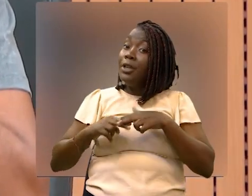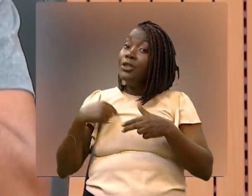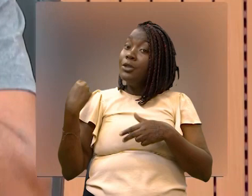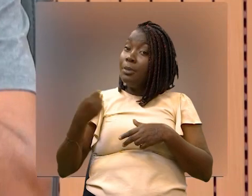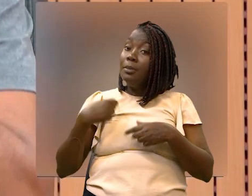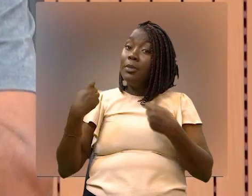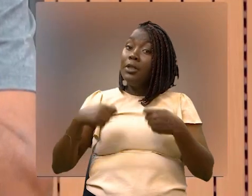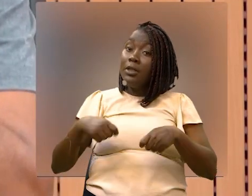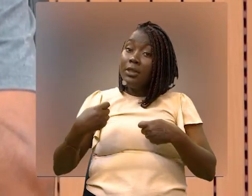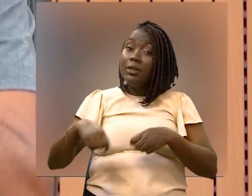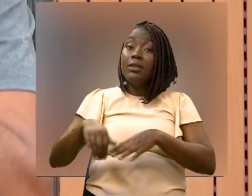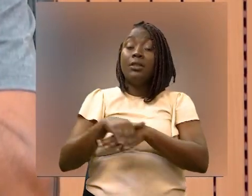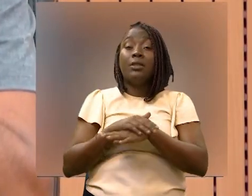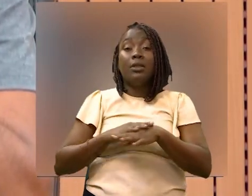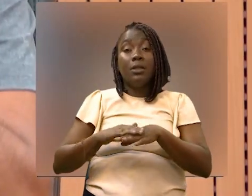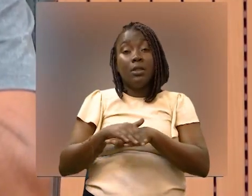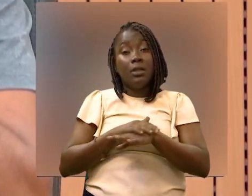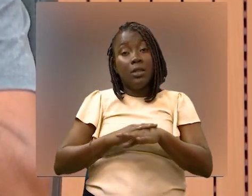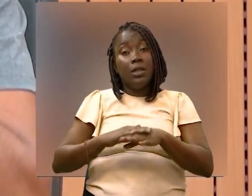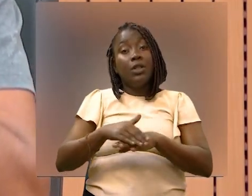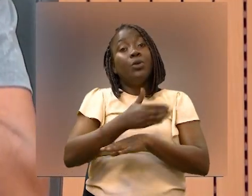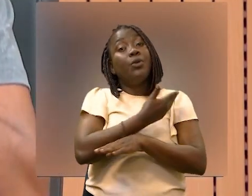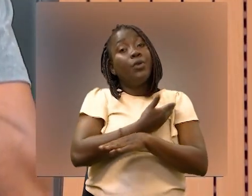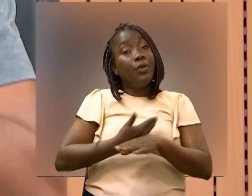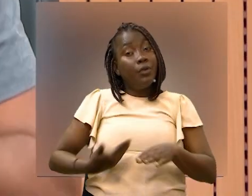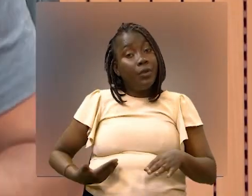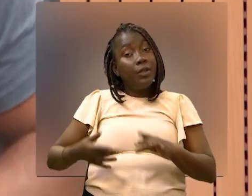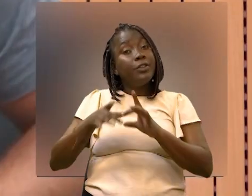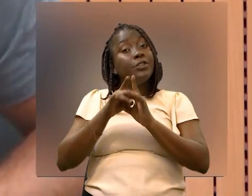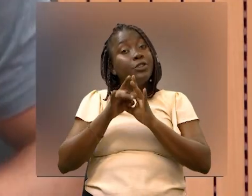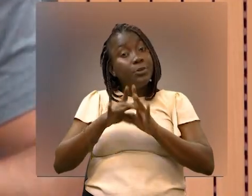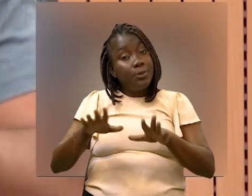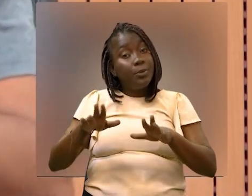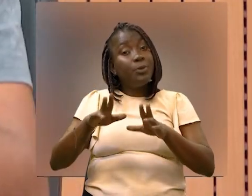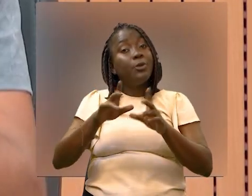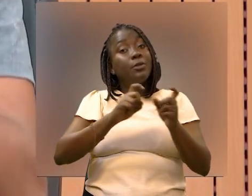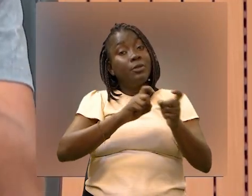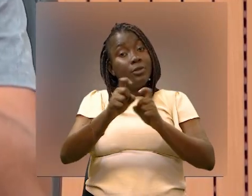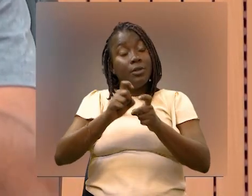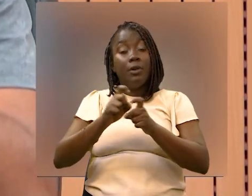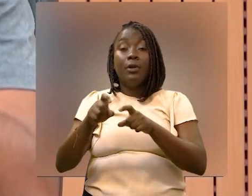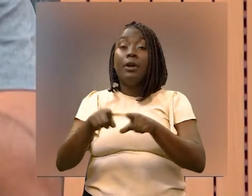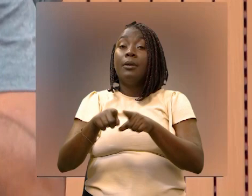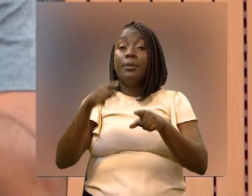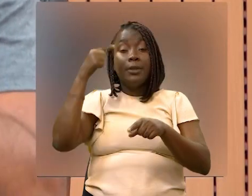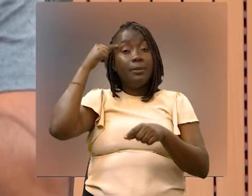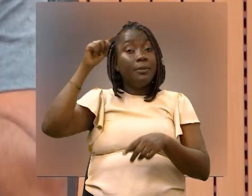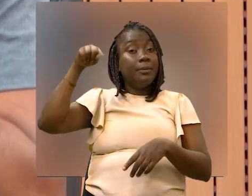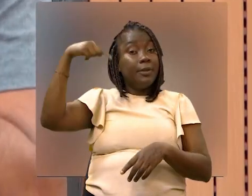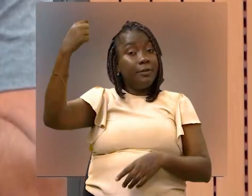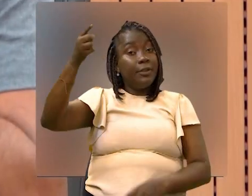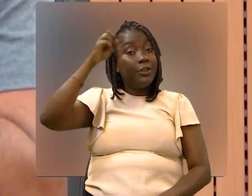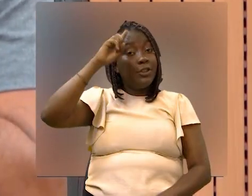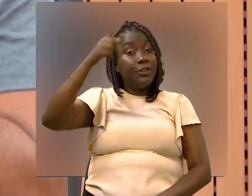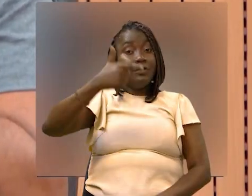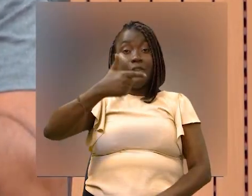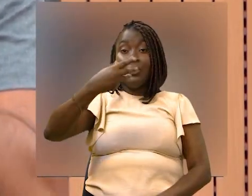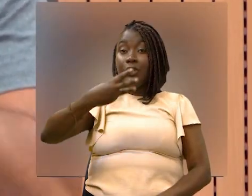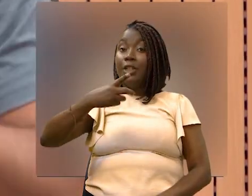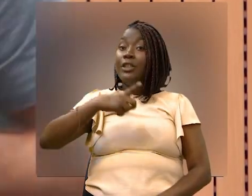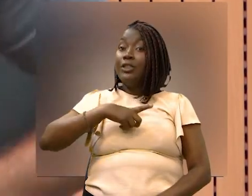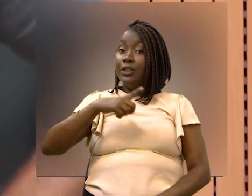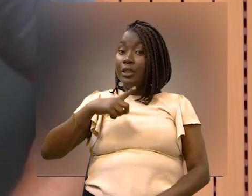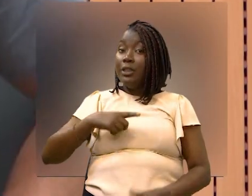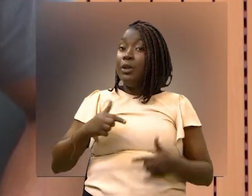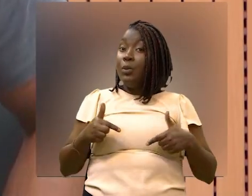isso a gente precisa realmente dialogar e o governo está disposto a dialogar. Inclusive agora, semana que vem, se a vai enganar, dia